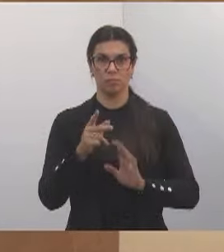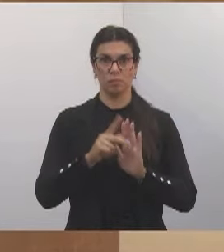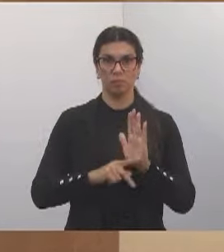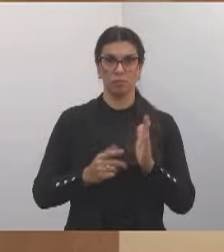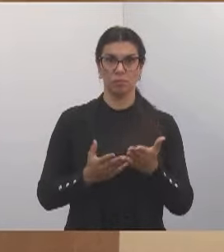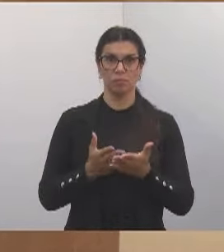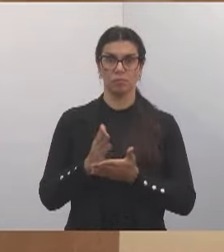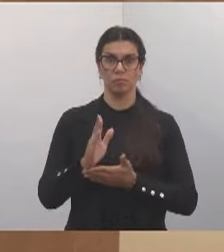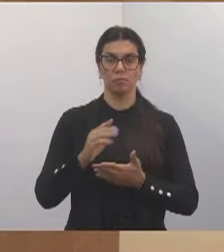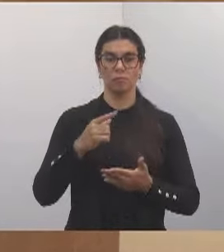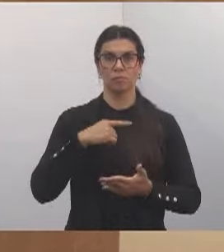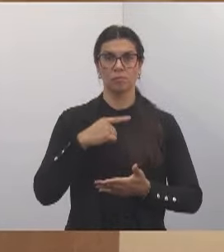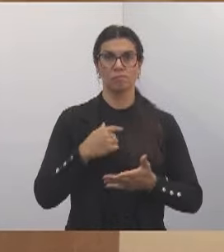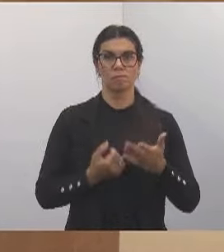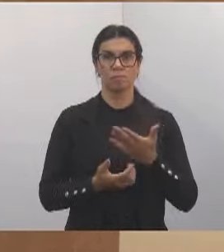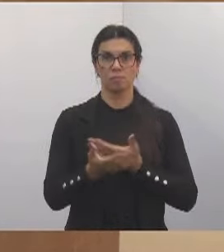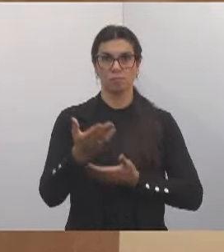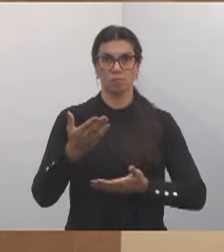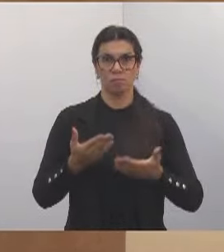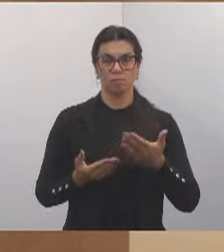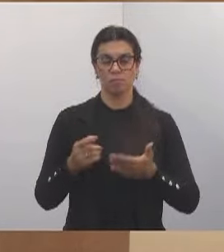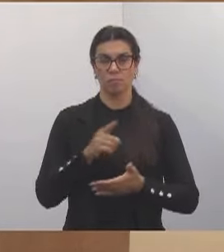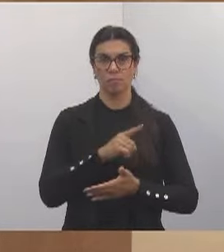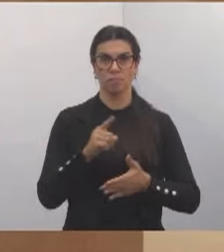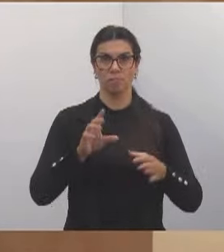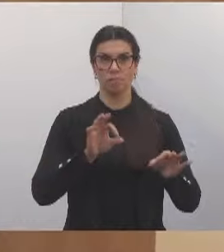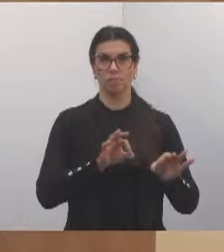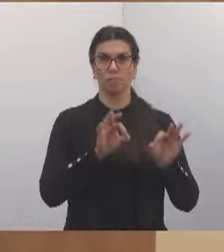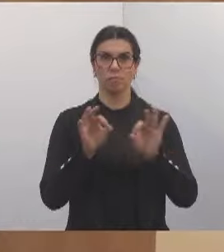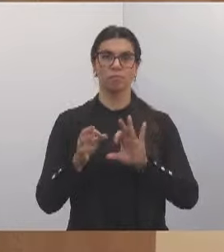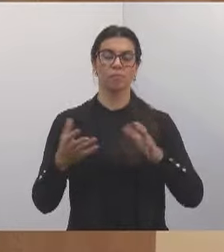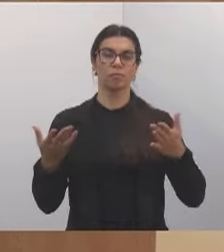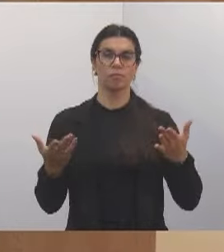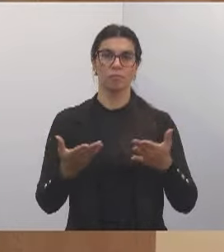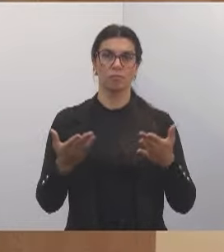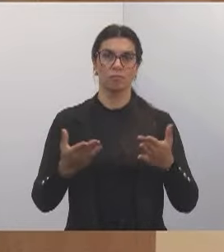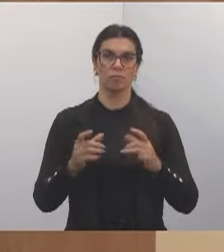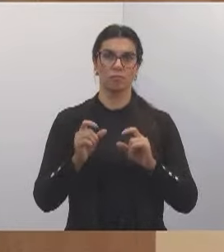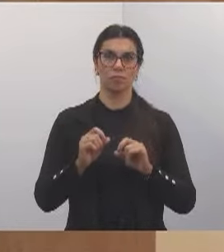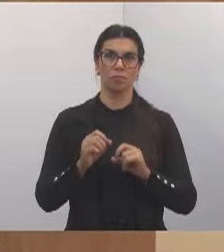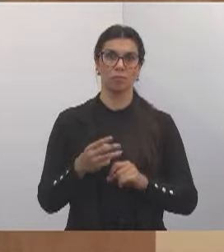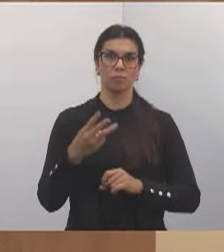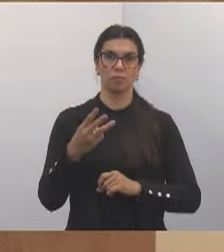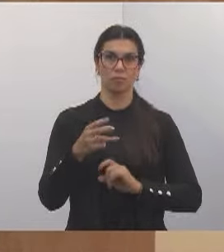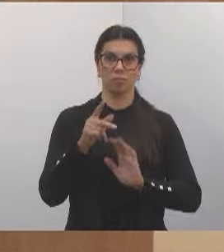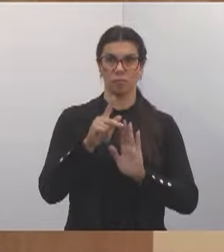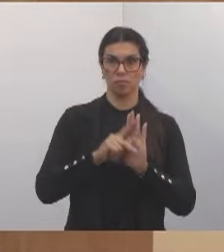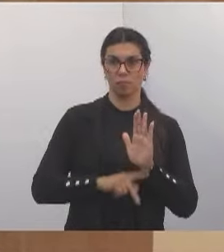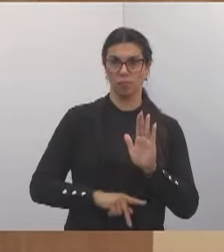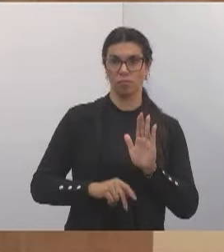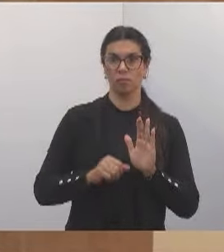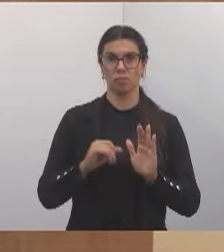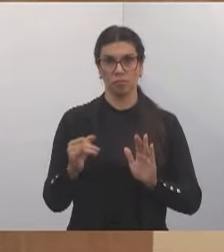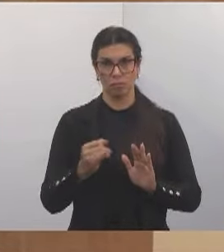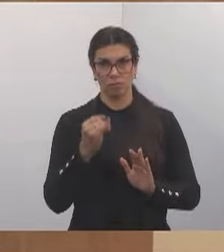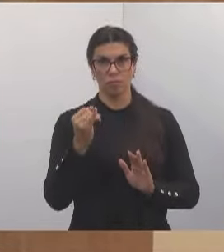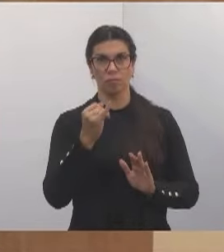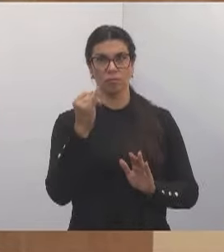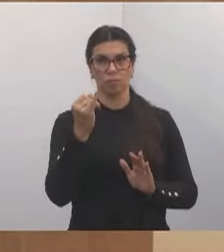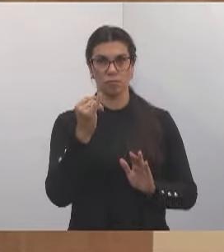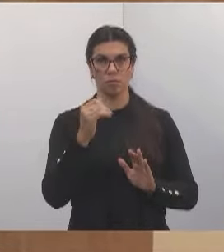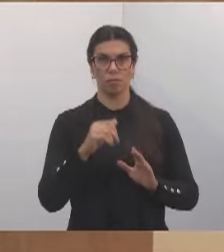Quero aqui compartilhar com você que está nos assistindo agora, que foram três projetos importantes.